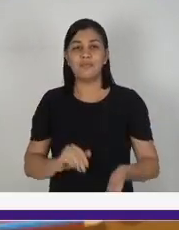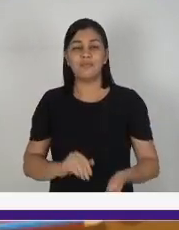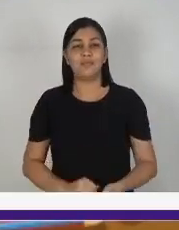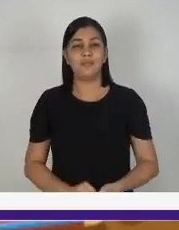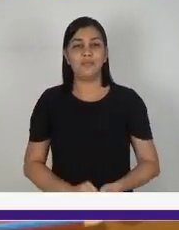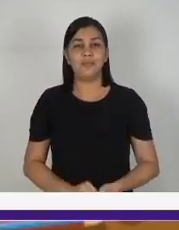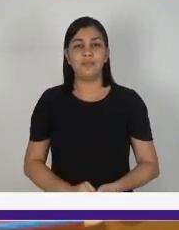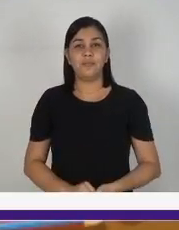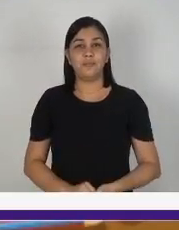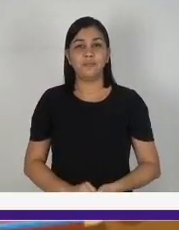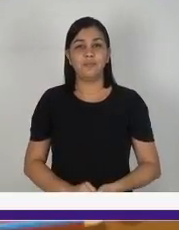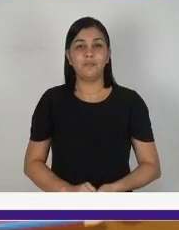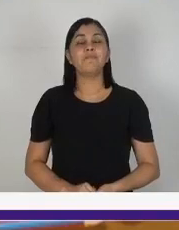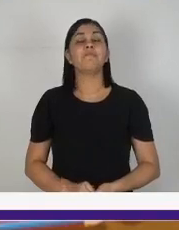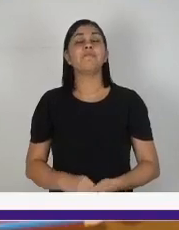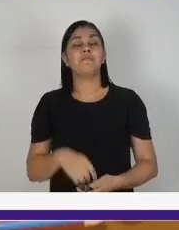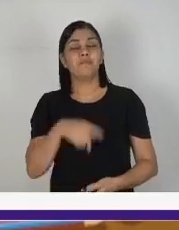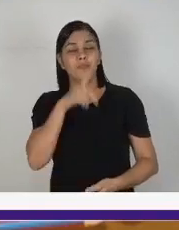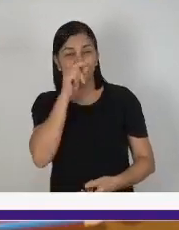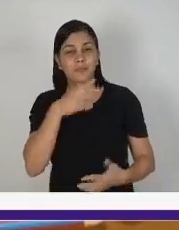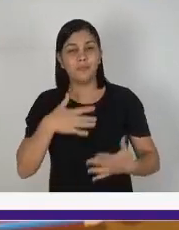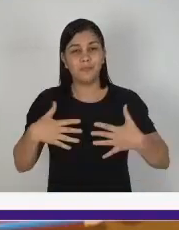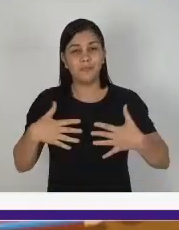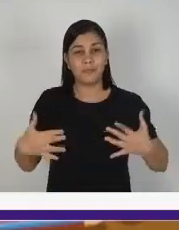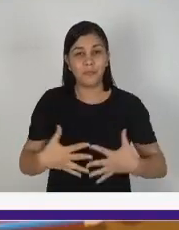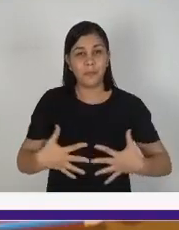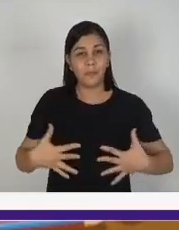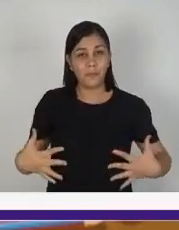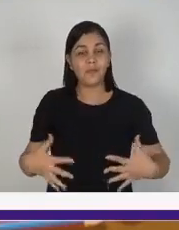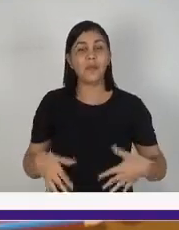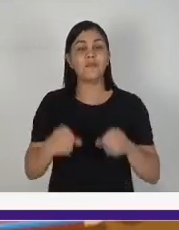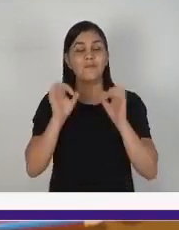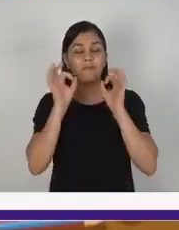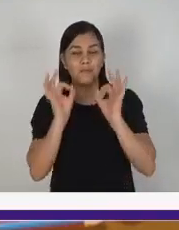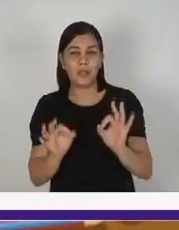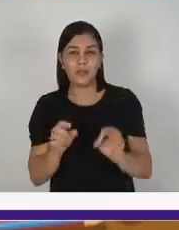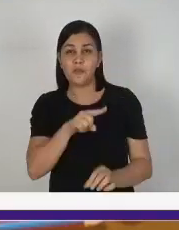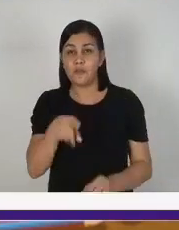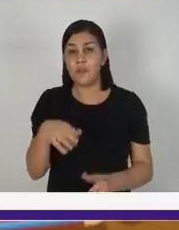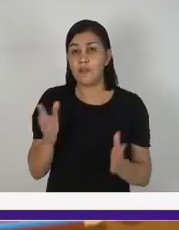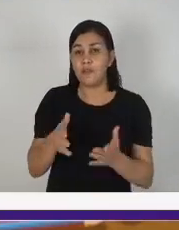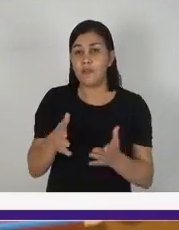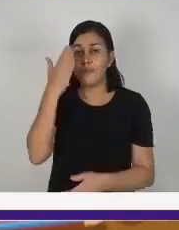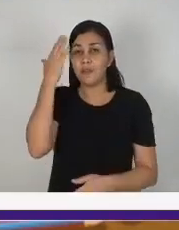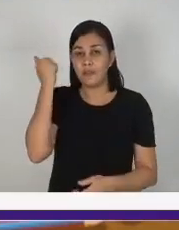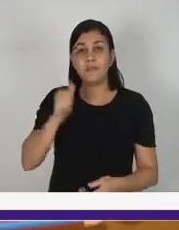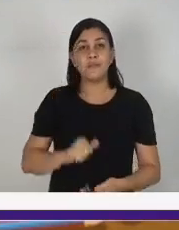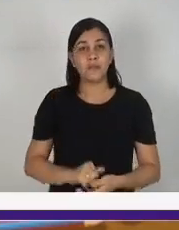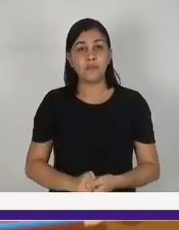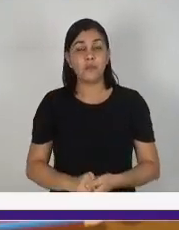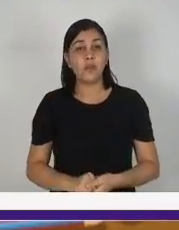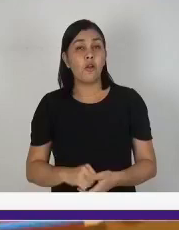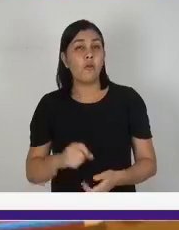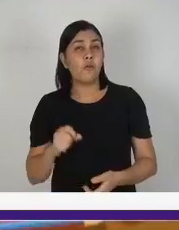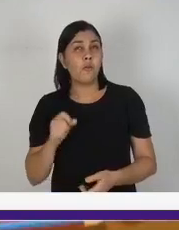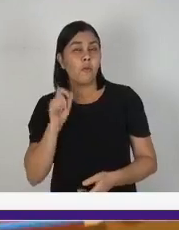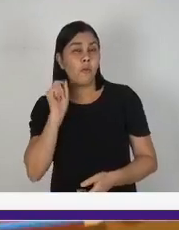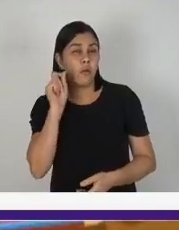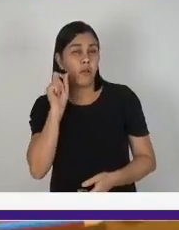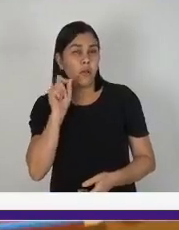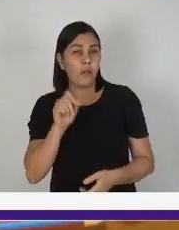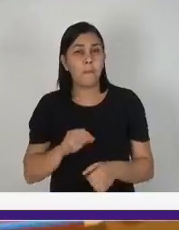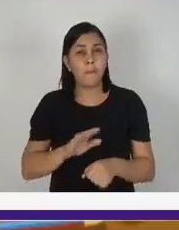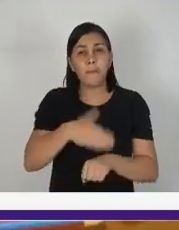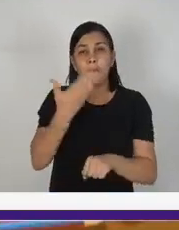A pena é isso mesmo. Você agora sabe o que é mais leve e o que é mais